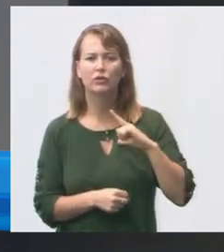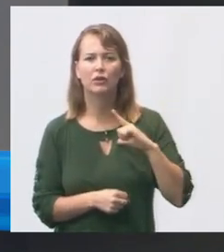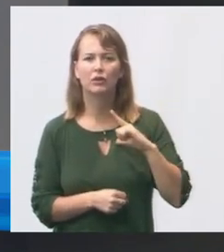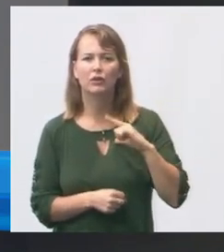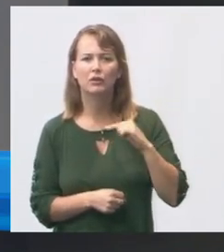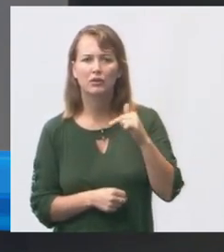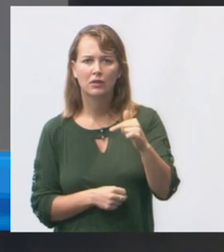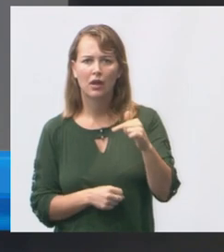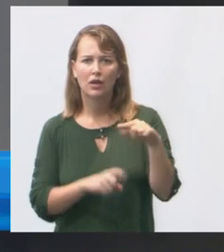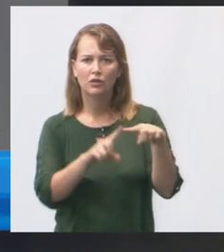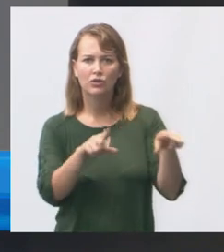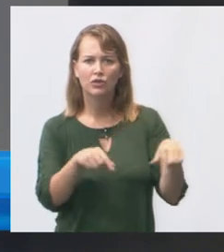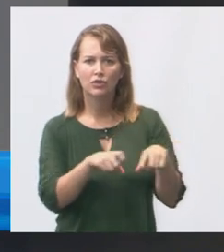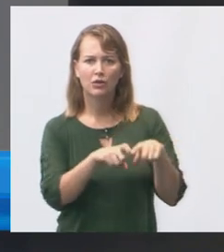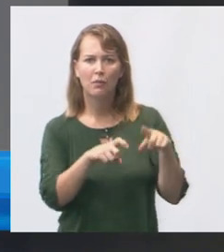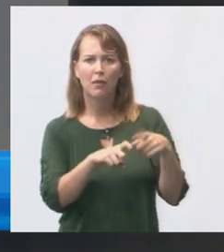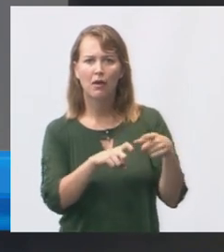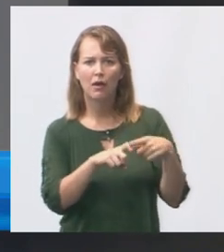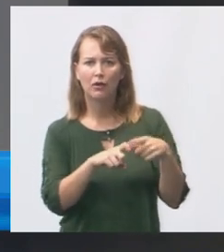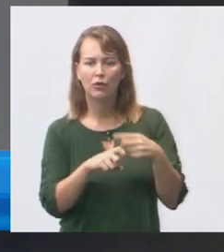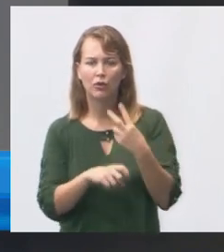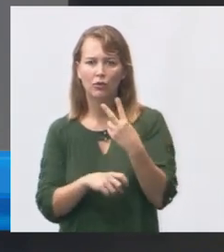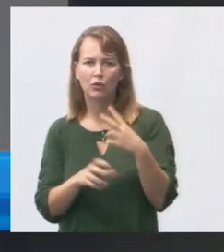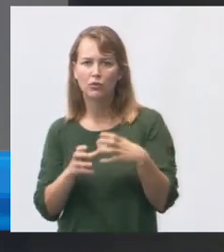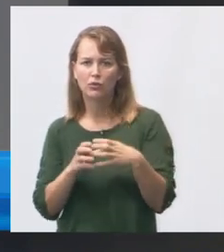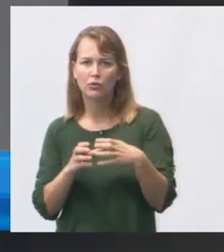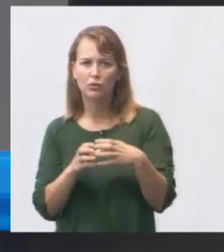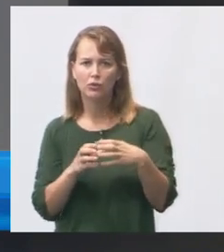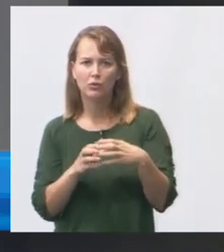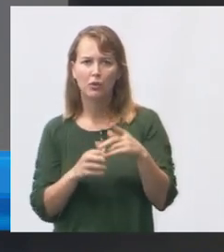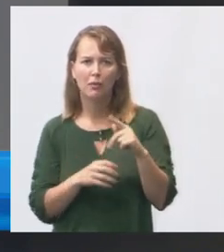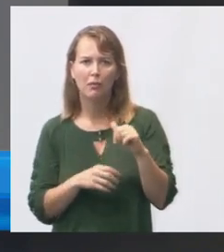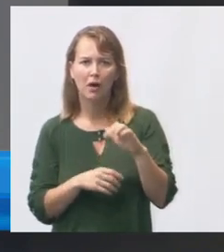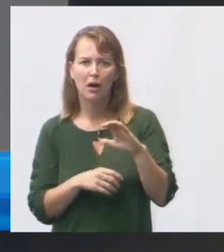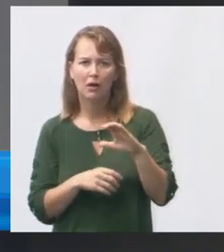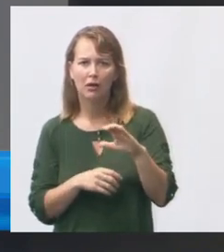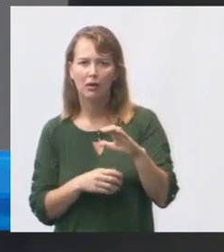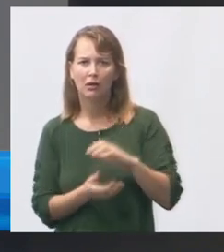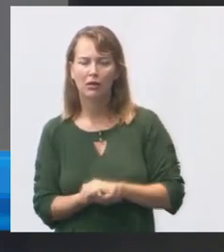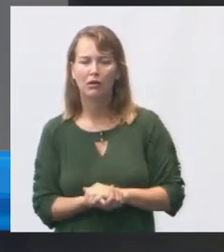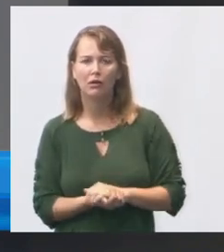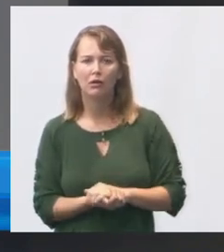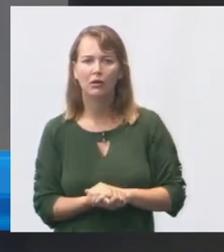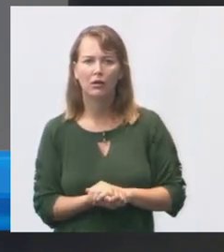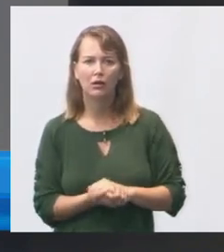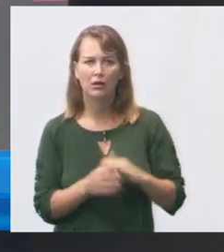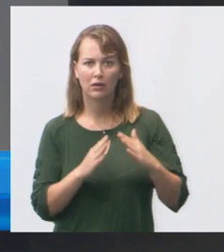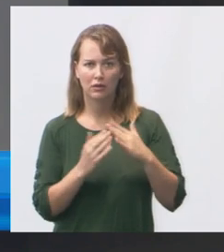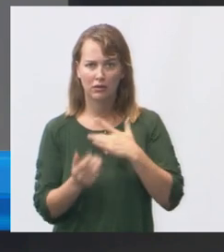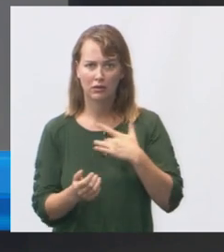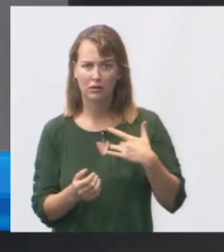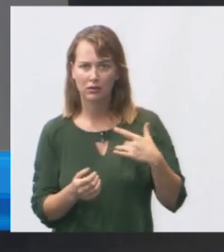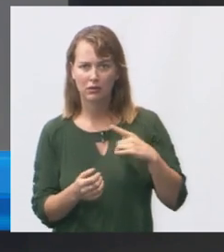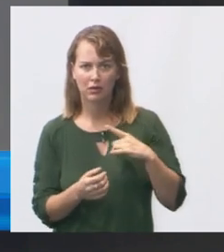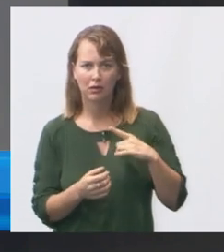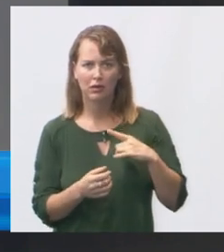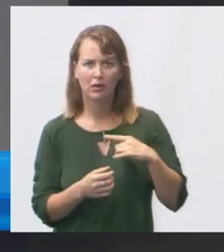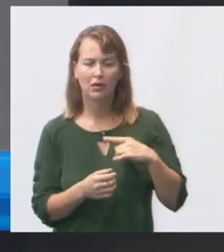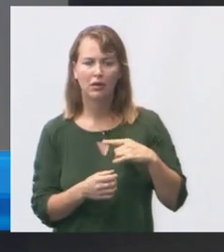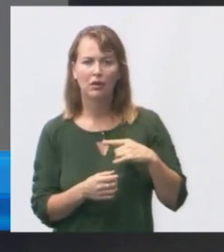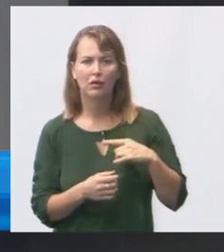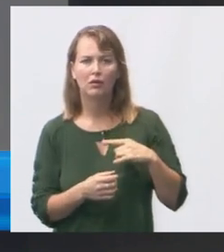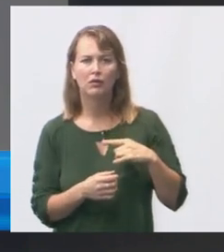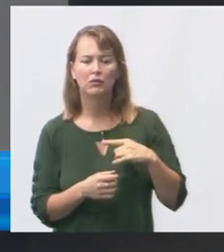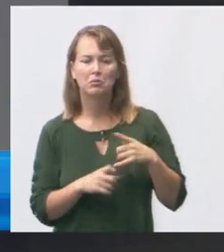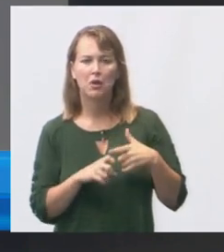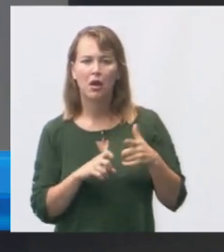sete consultórios duas equipes do parque a unidade conta com residência de medicina estagiária de odontologia